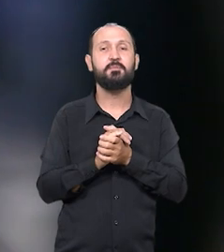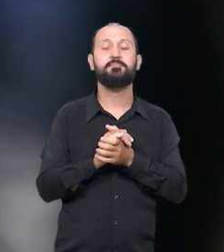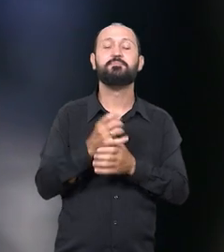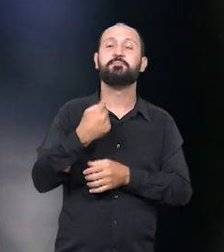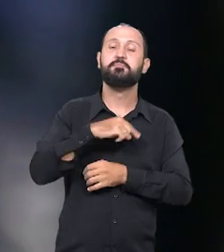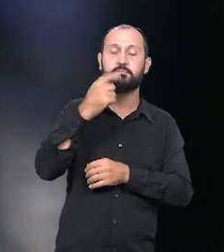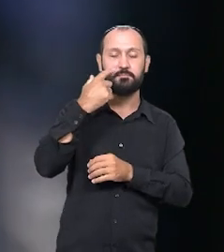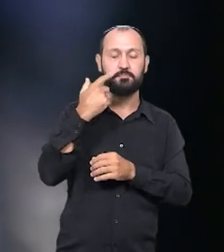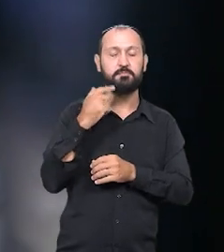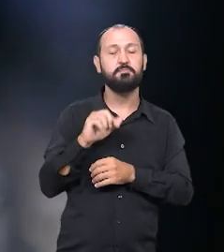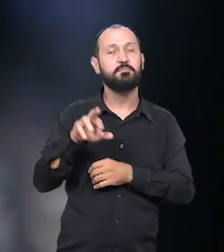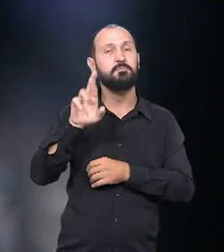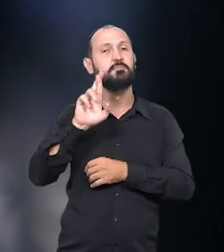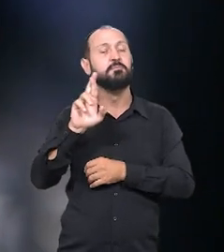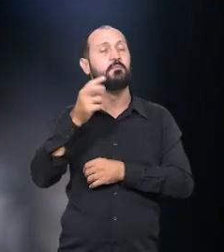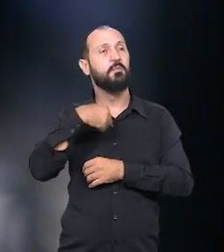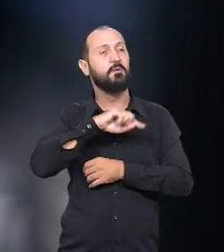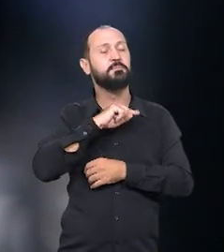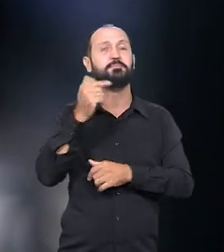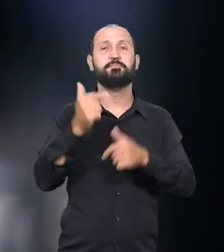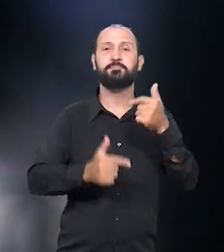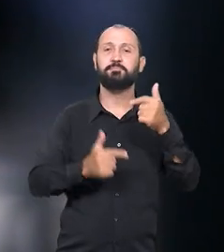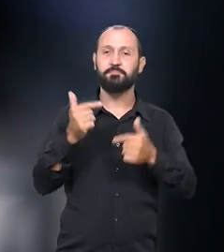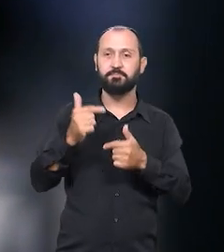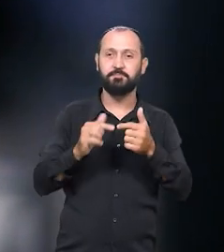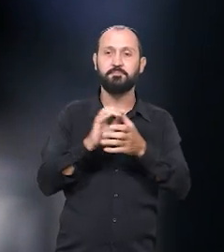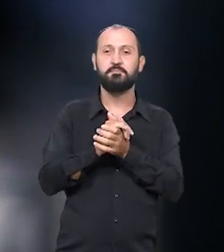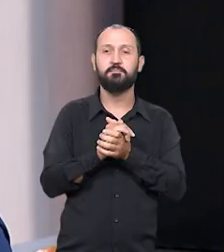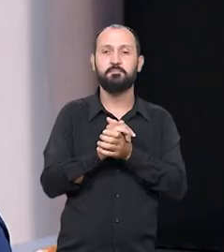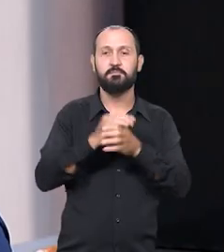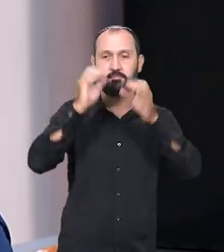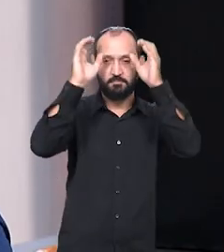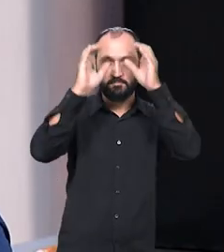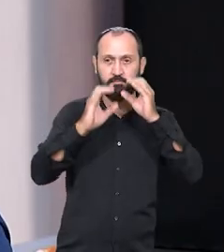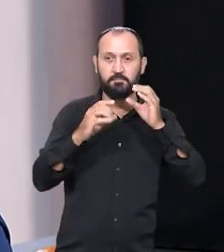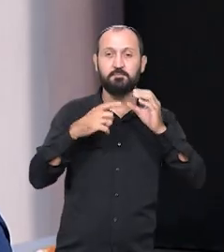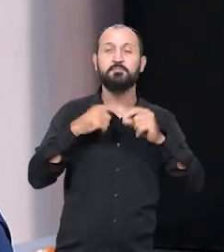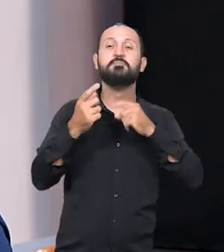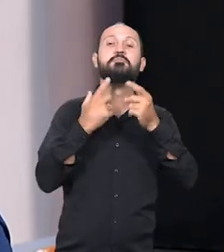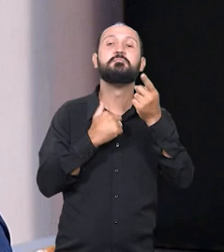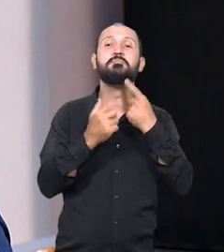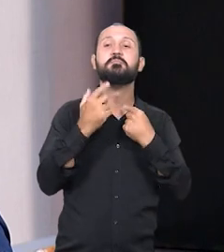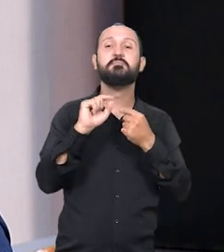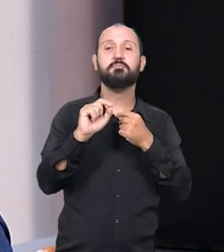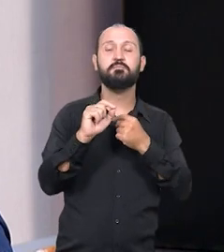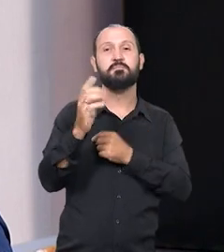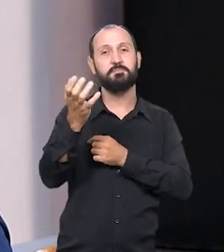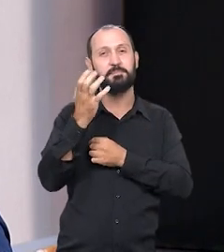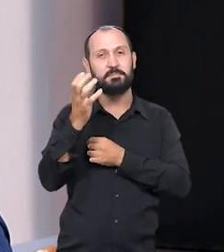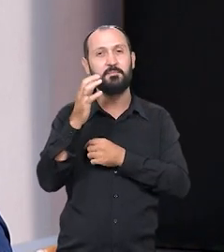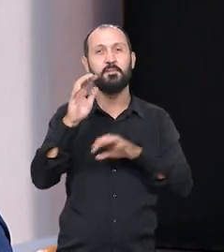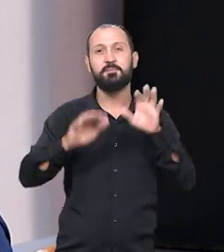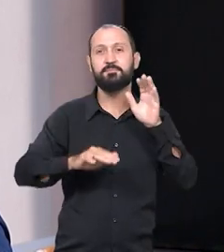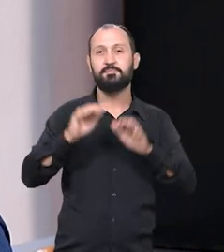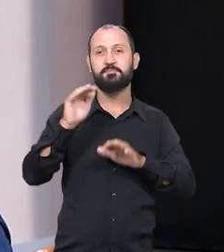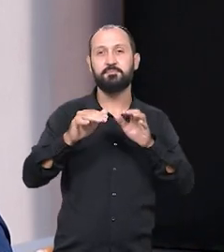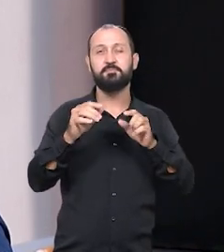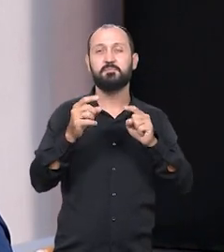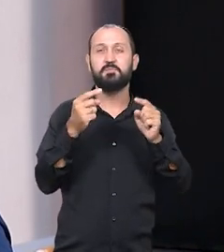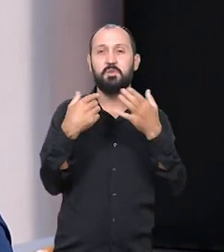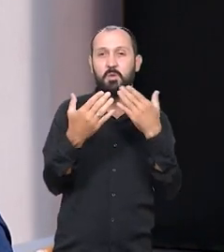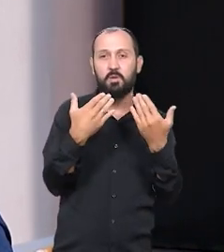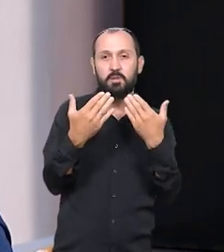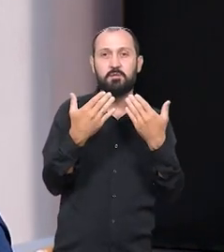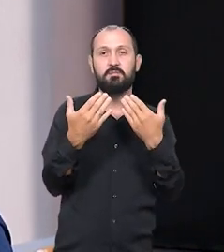para a nova política. Então, todo cidadão que tem vontade de participar, que quer, de alguma forma, discutir os anseios da